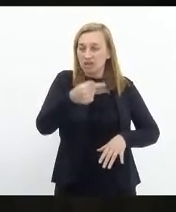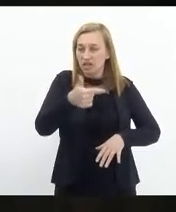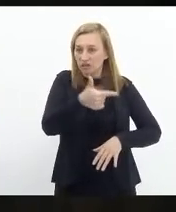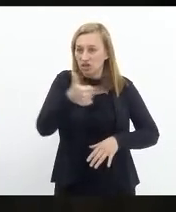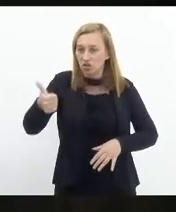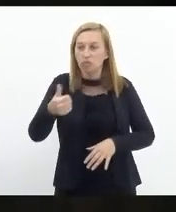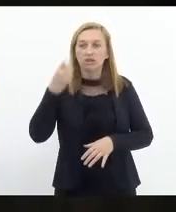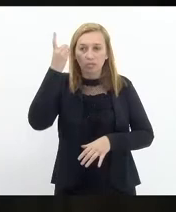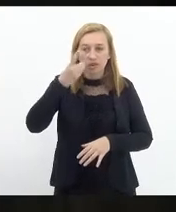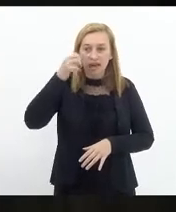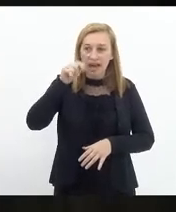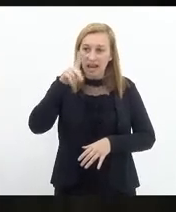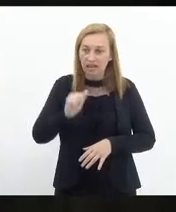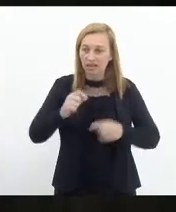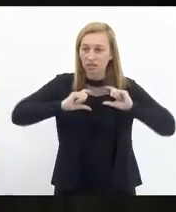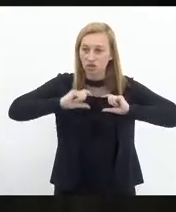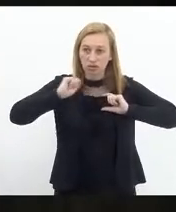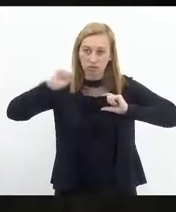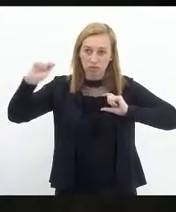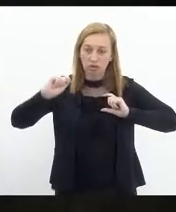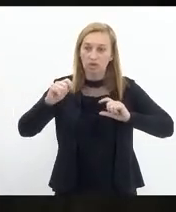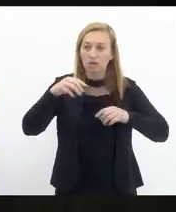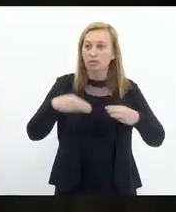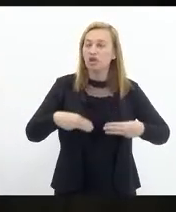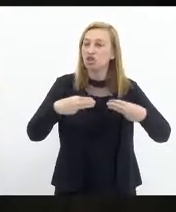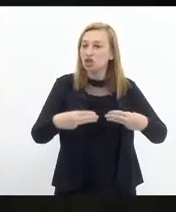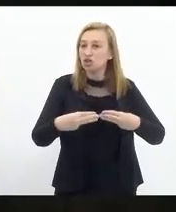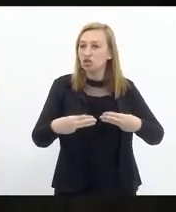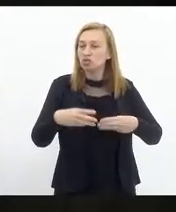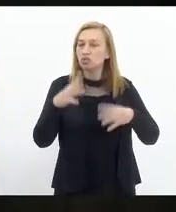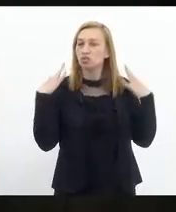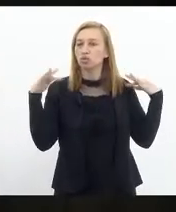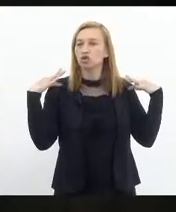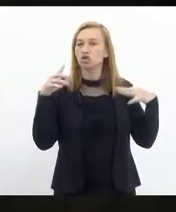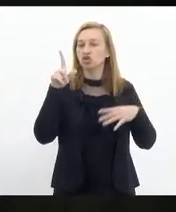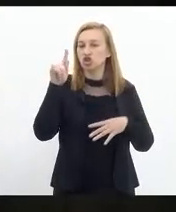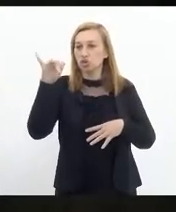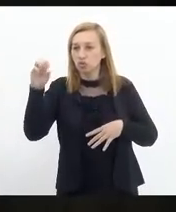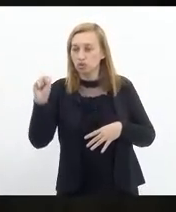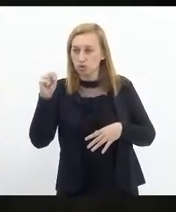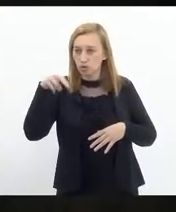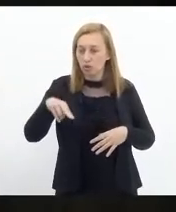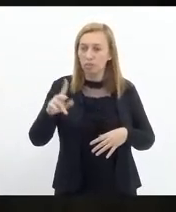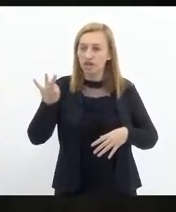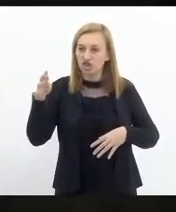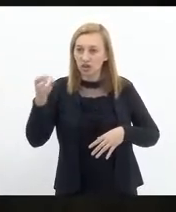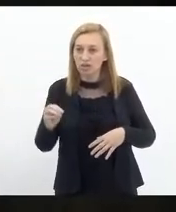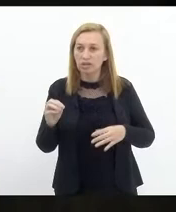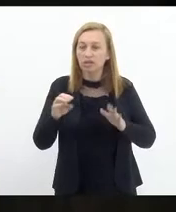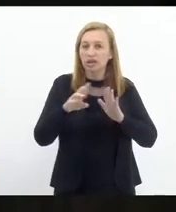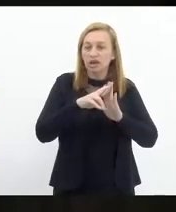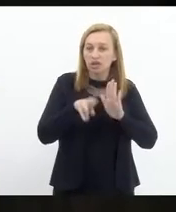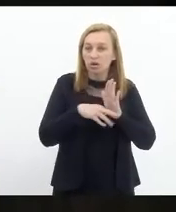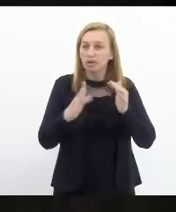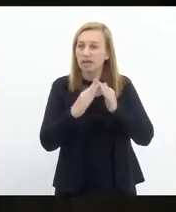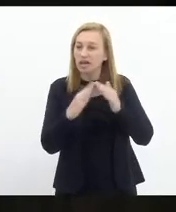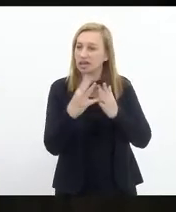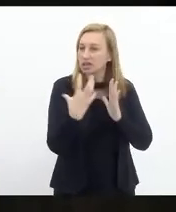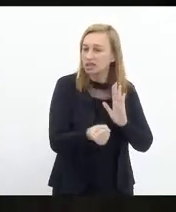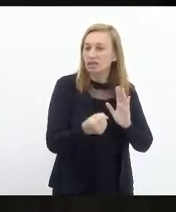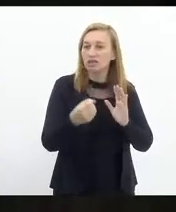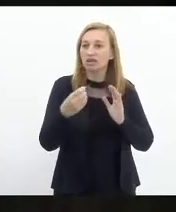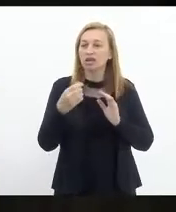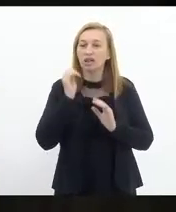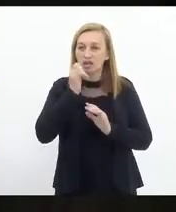concede o título de cidadão do estado do Rio de Janeiro, do excelentíssimo ministro do turismo, senhor Gilson Machado. Parecida com comissão de normas internas e proposições externas, favorável ao relator